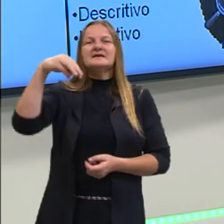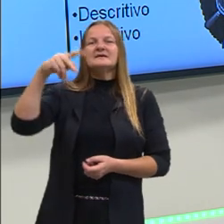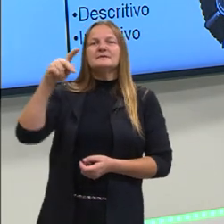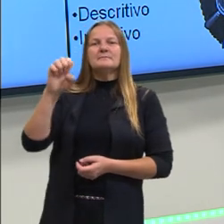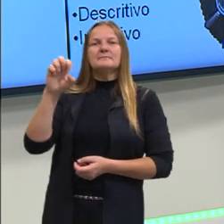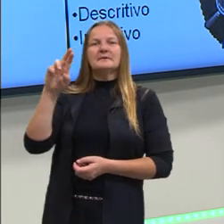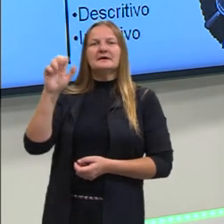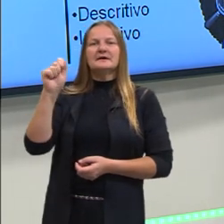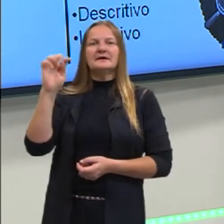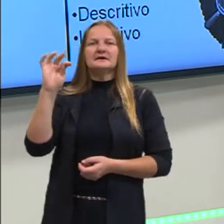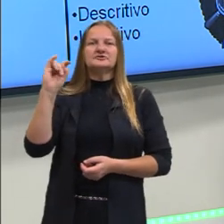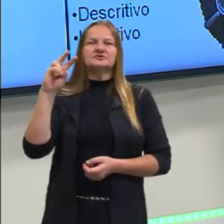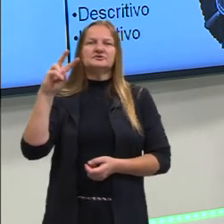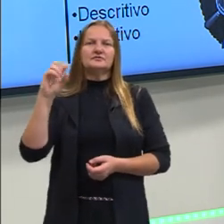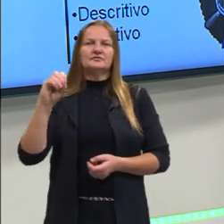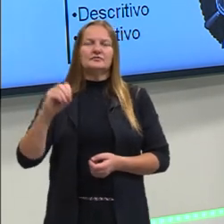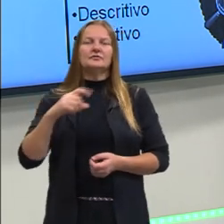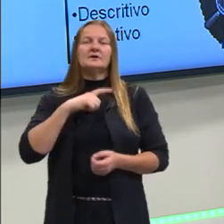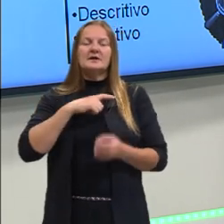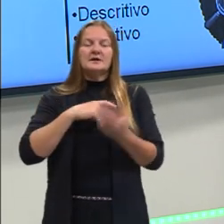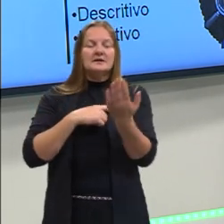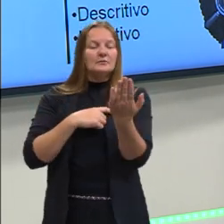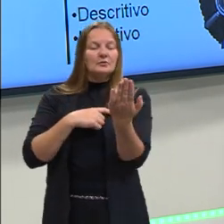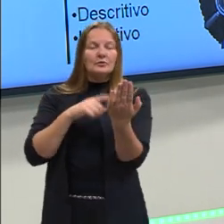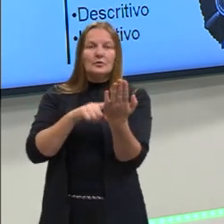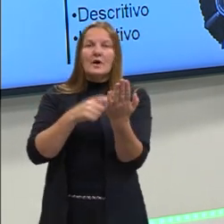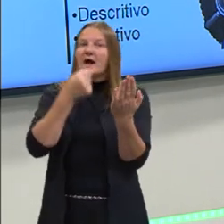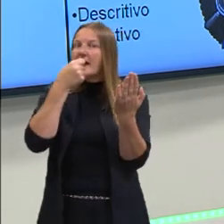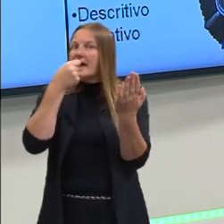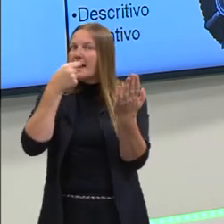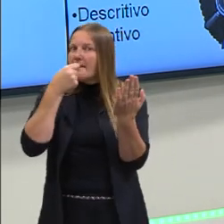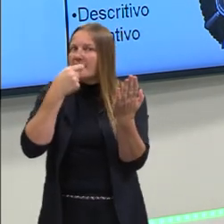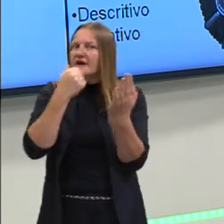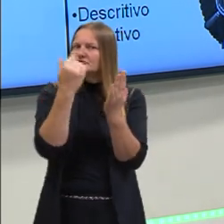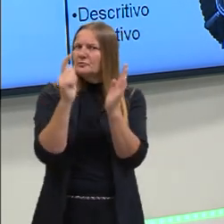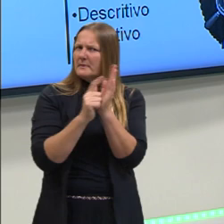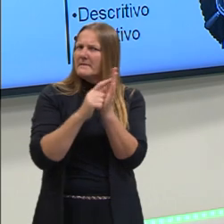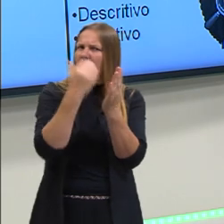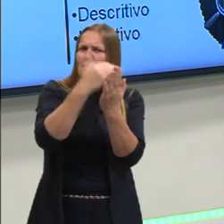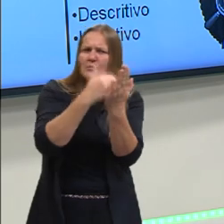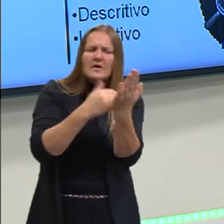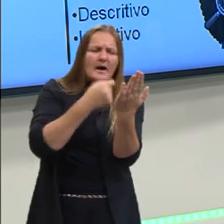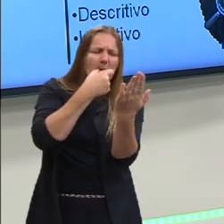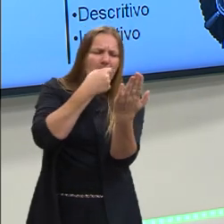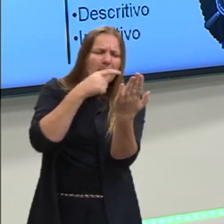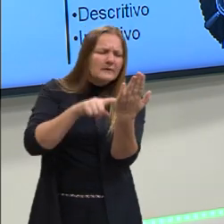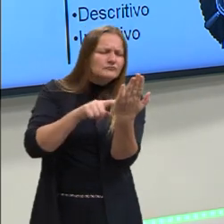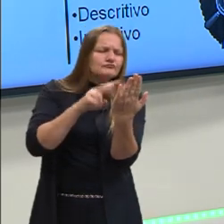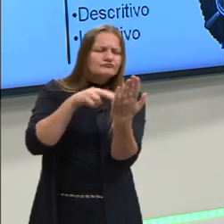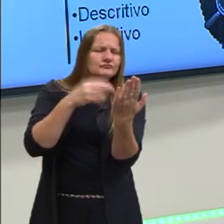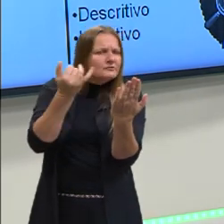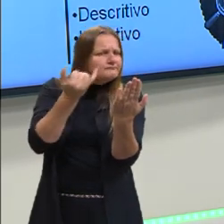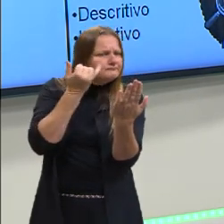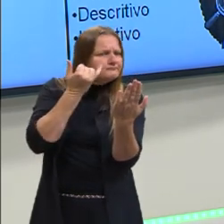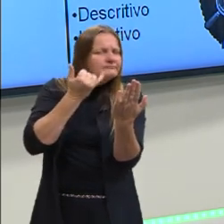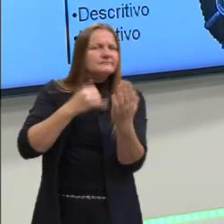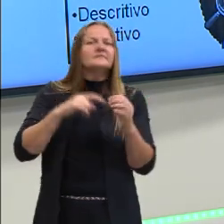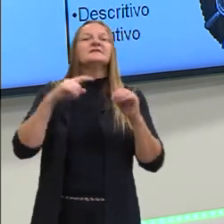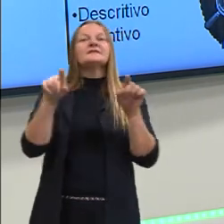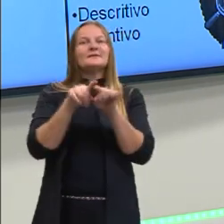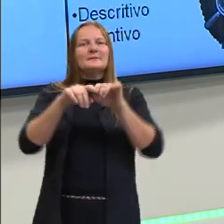Está presente aí na bula, como eu comentei antes, instruindo. Vai estar presente nos textos publicitários,